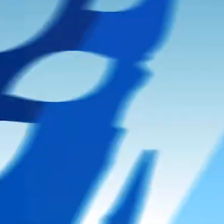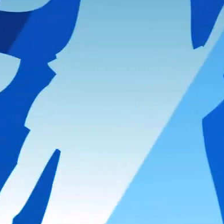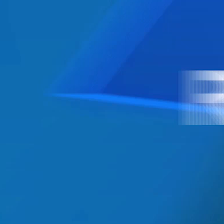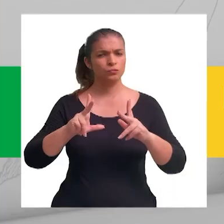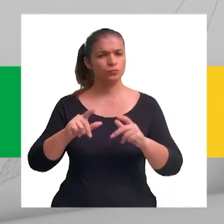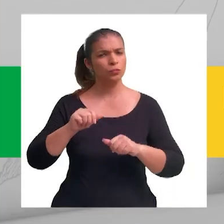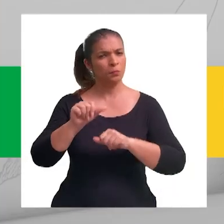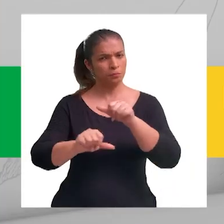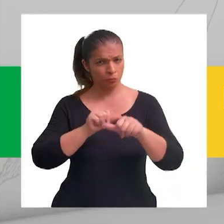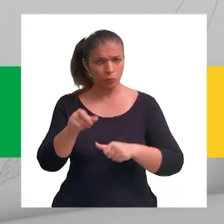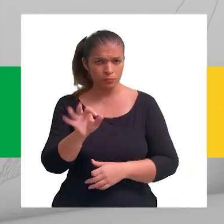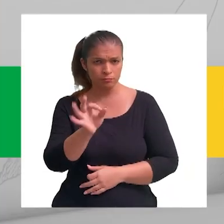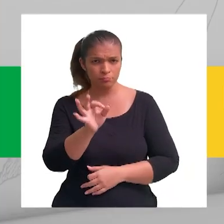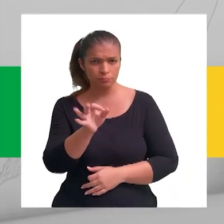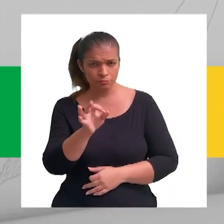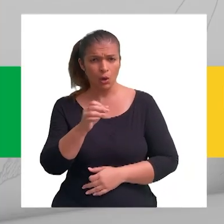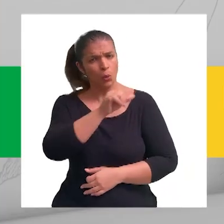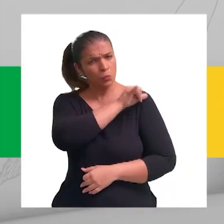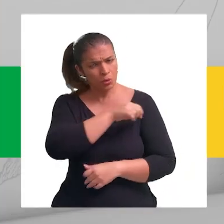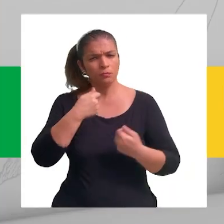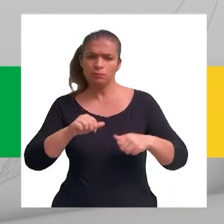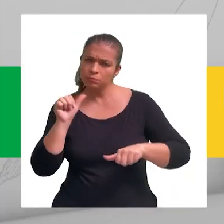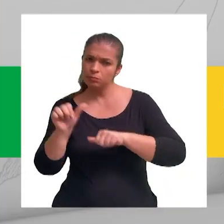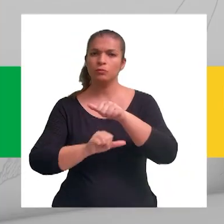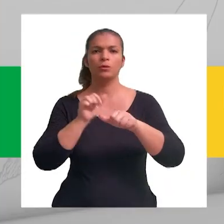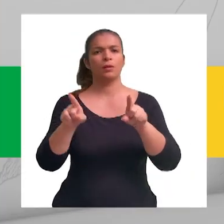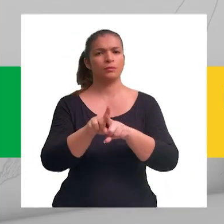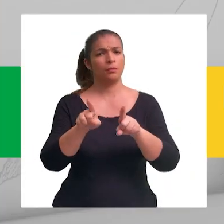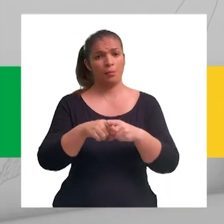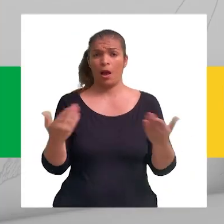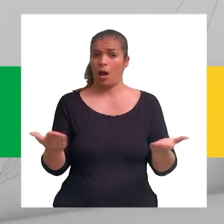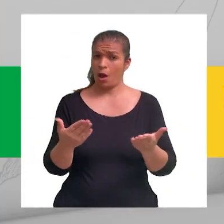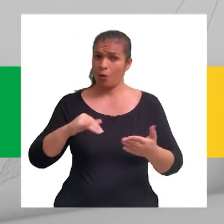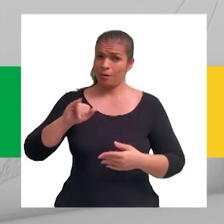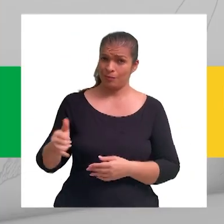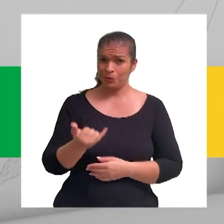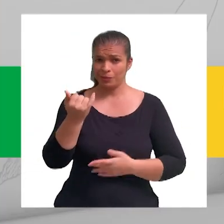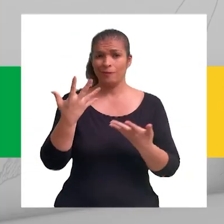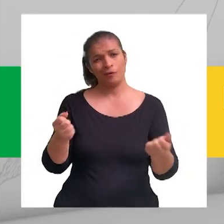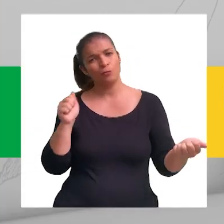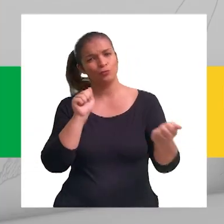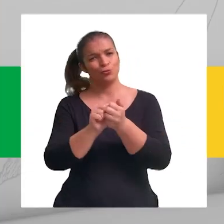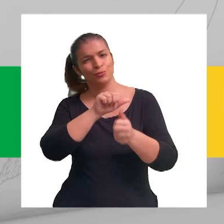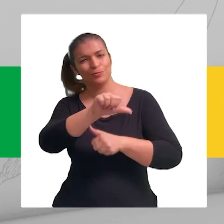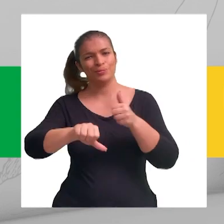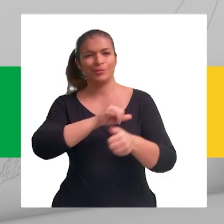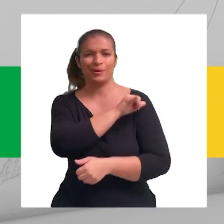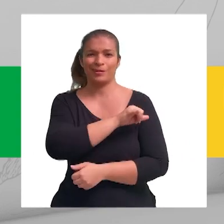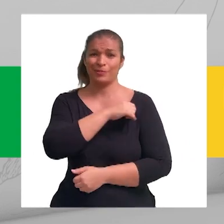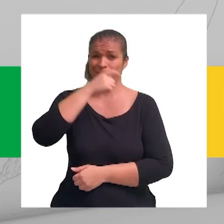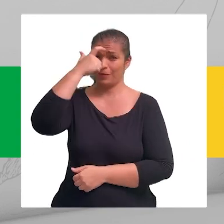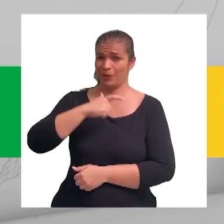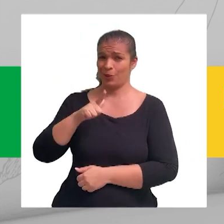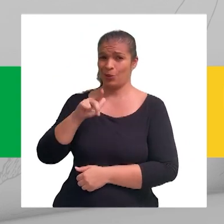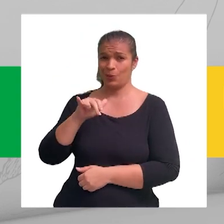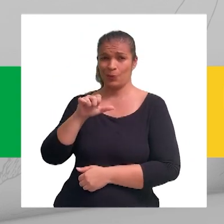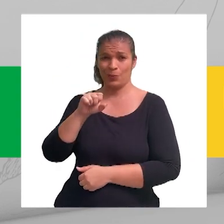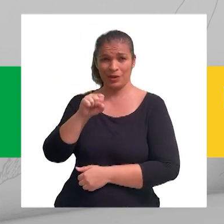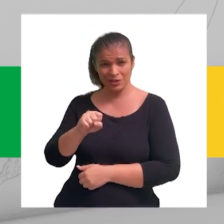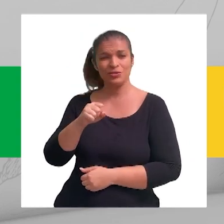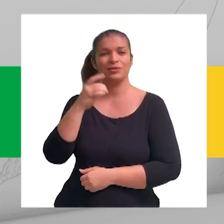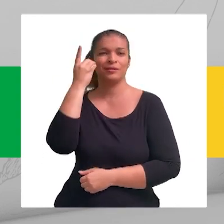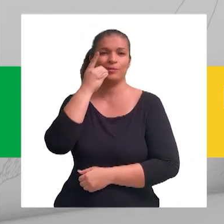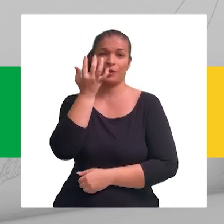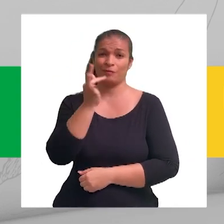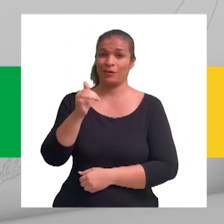-6. Tudo na vida muda, concorda comigo? O Rio precisa mudar. A chance é agora. Vamos juntos reconstruir o Rio. Sou Luiz Carlos